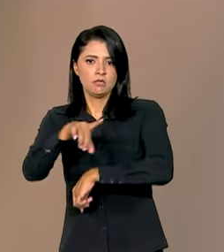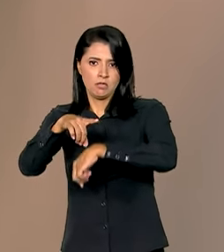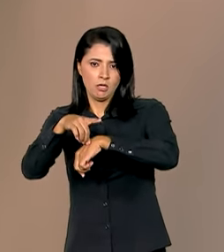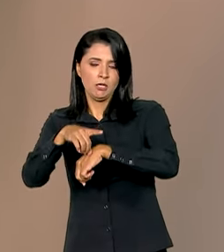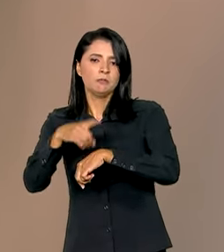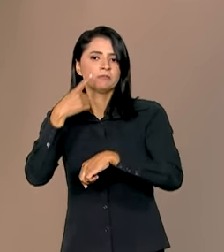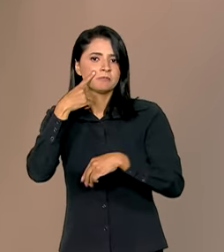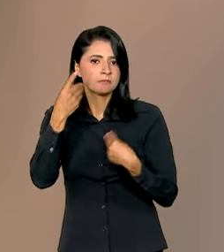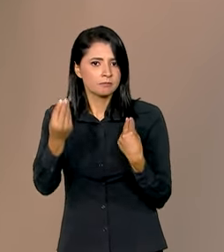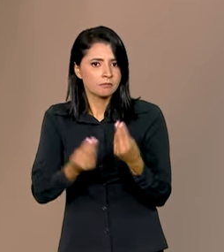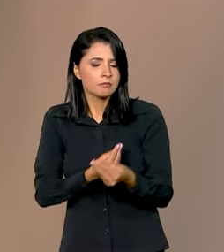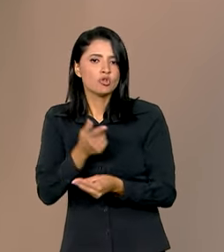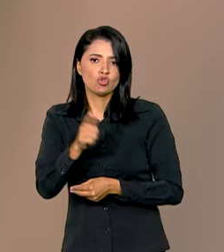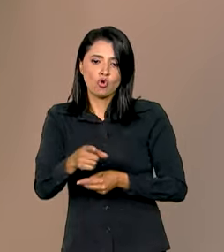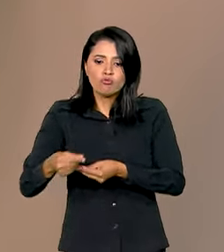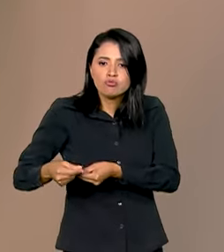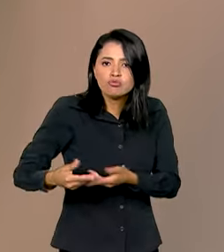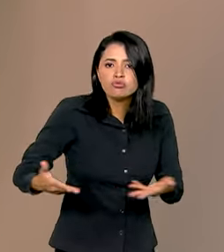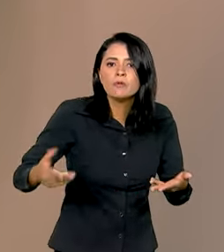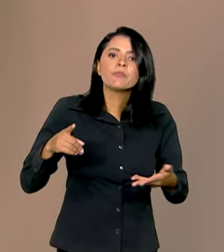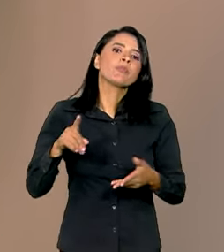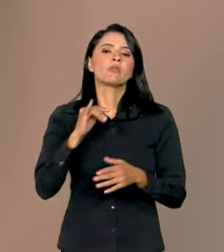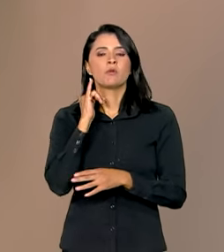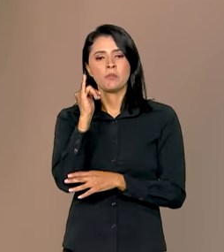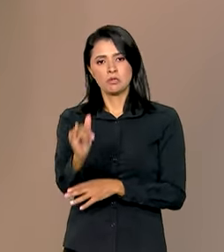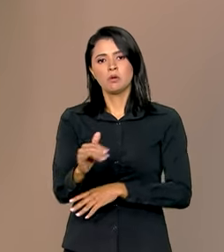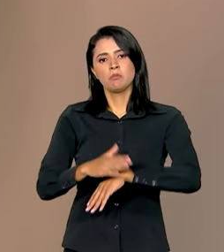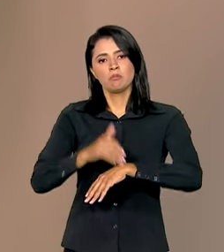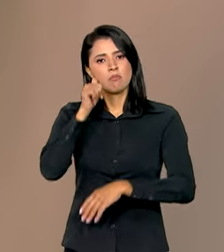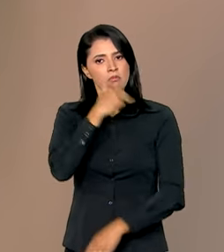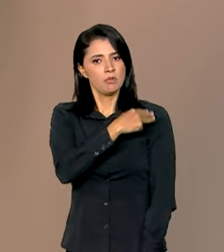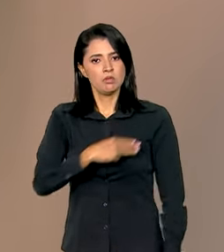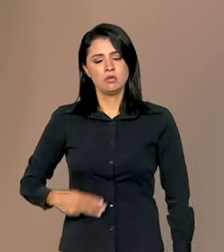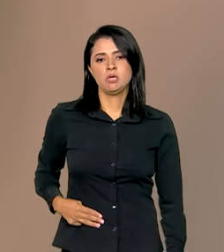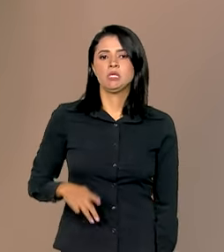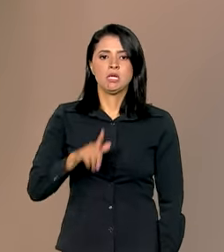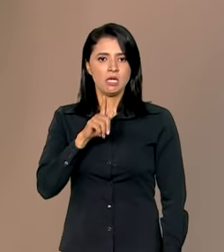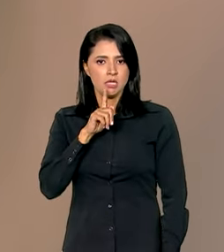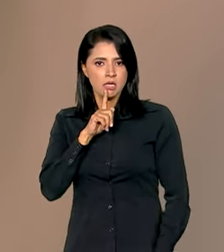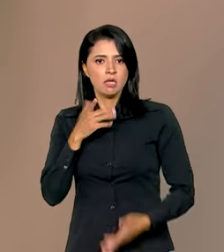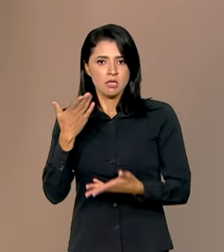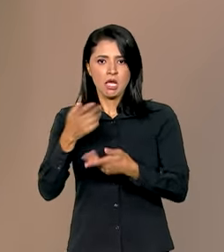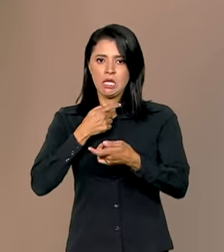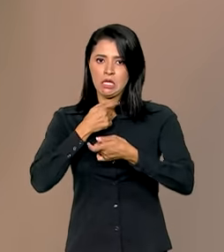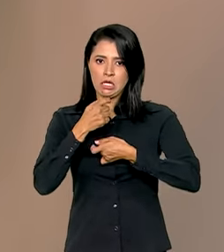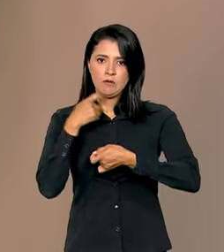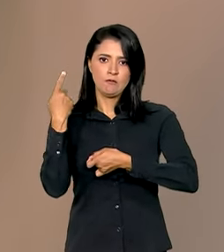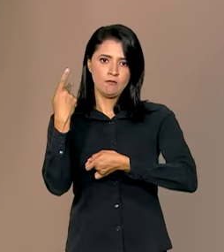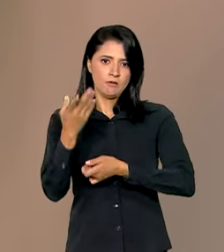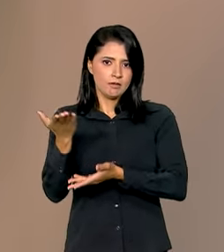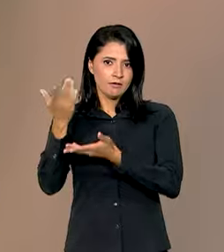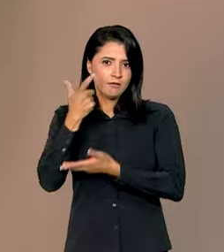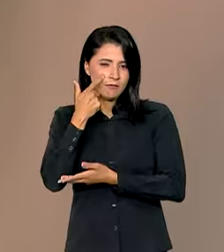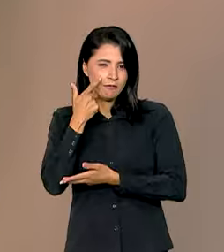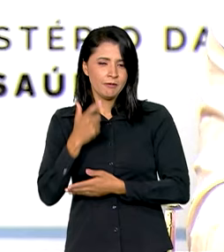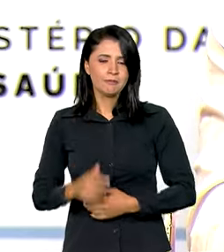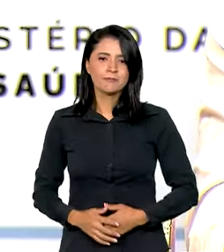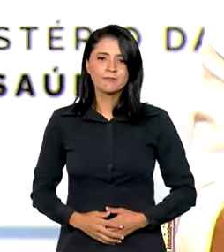dengue. A informação foi dada pela ministra Nízia Trindade em entrevista coletiva à imprensa. Vamos ver.